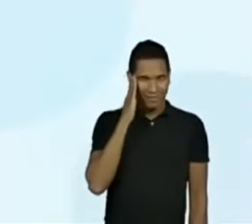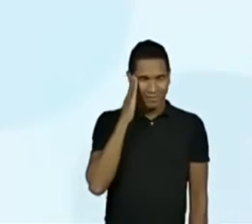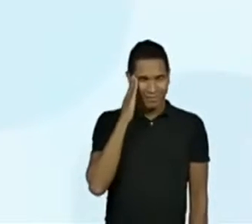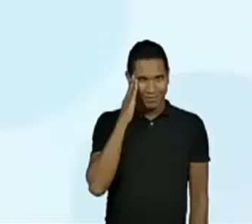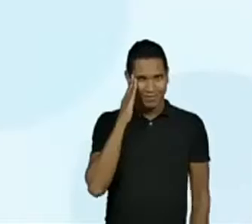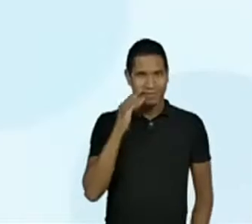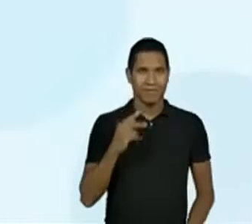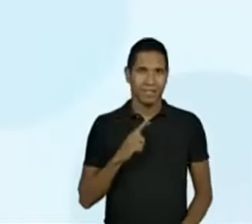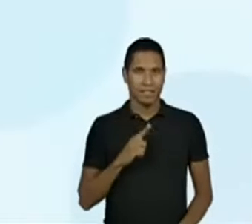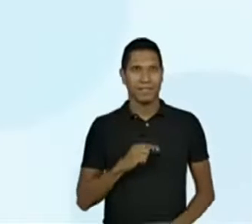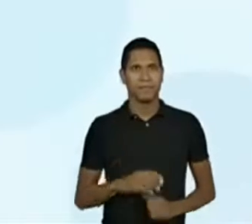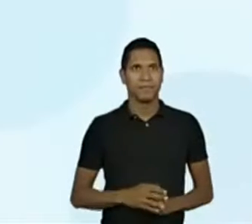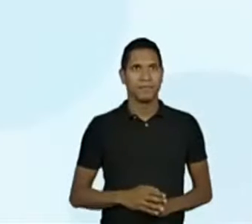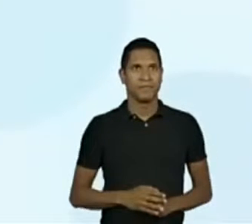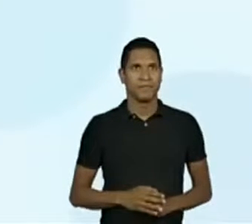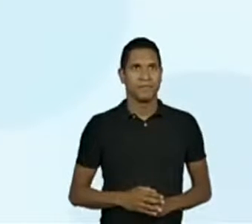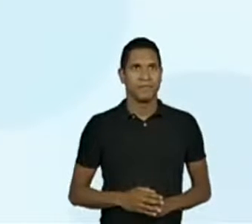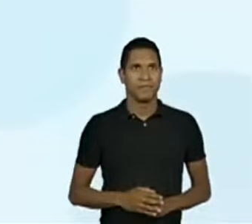Vou colocar aqui.